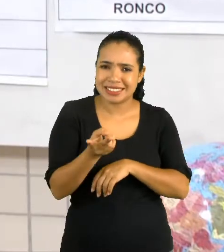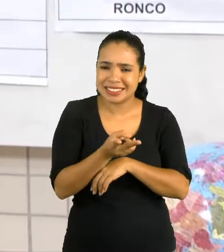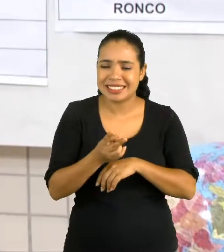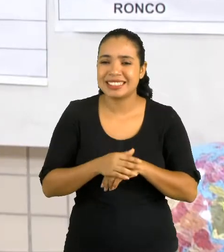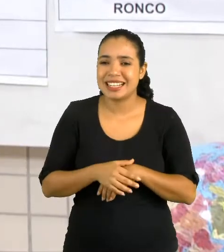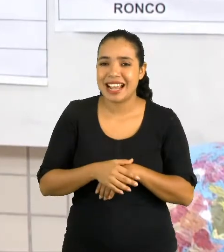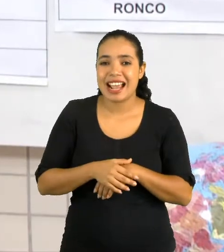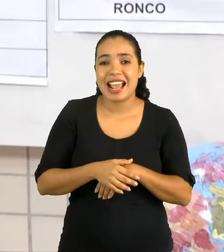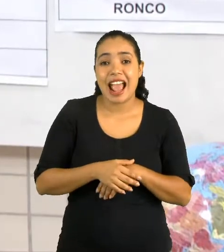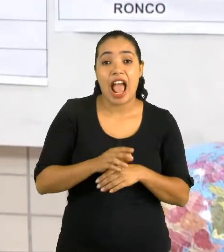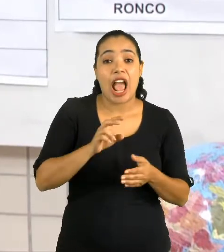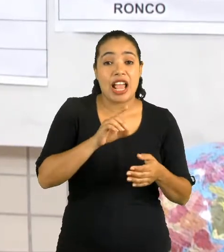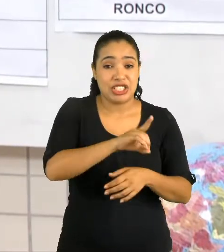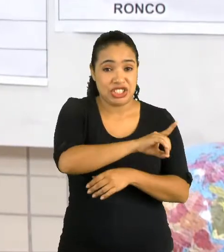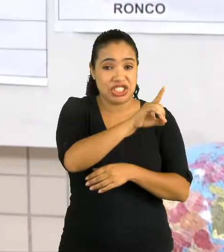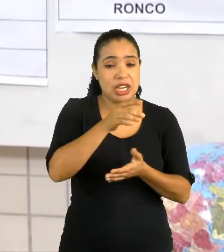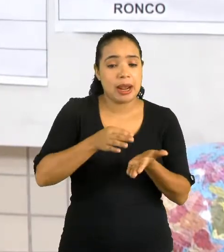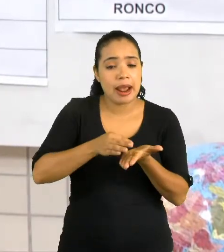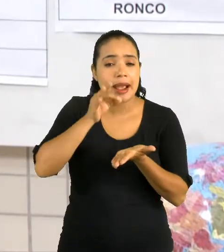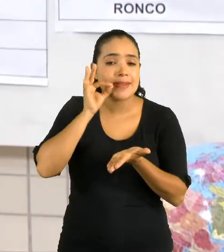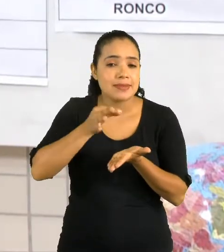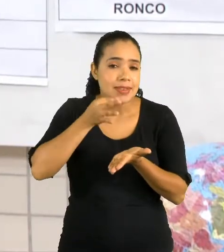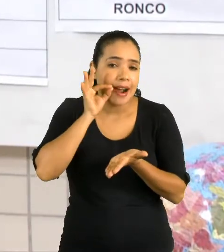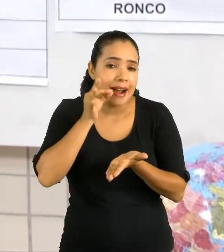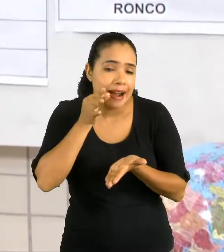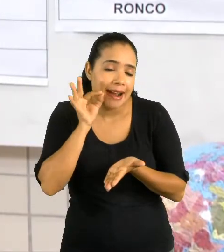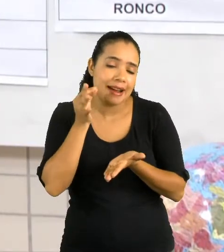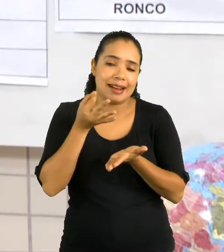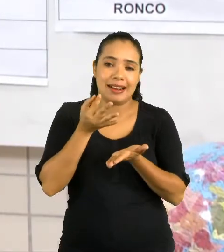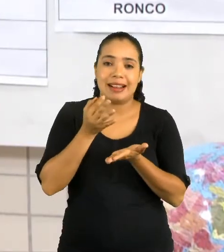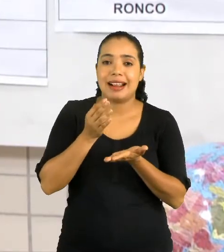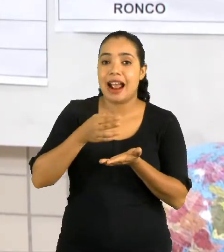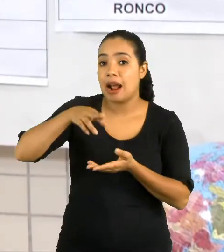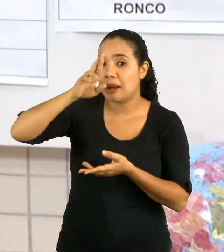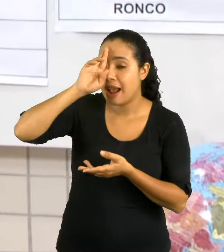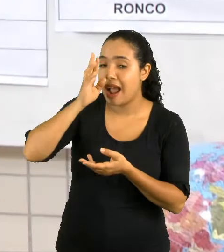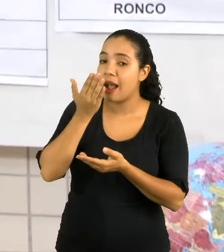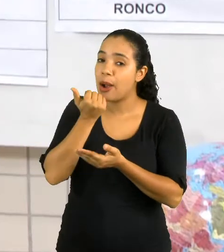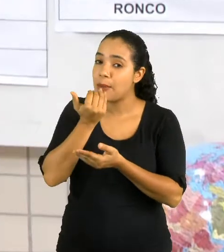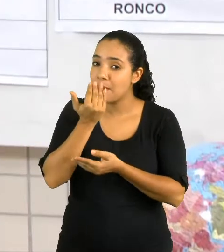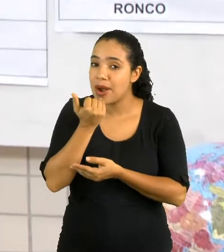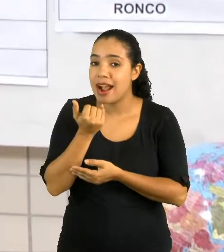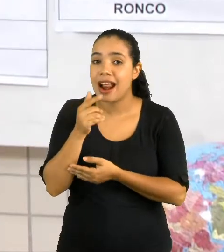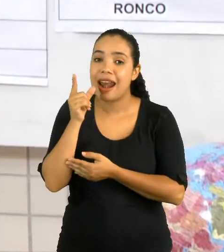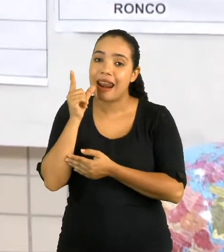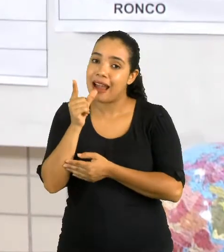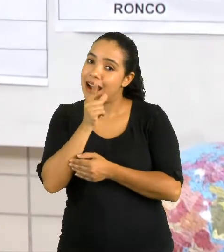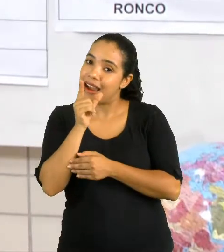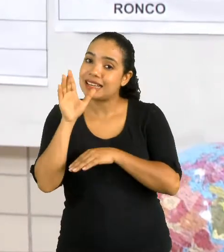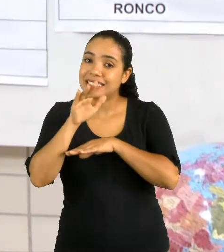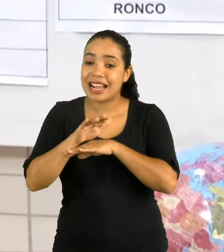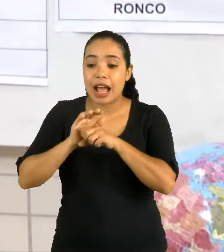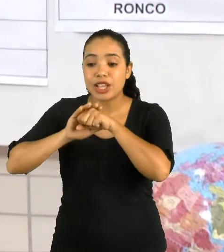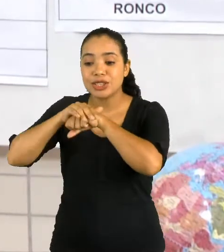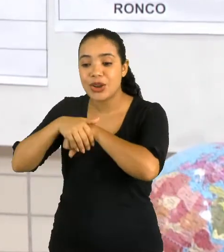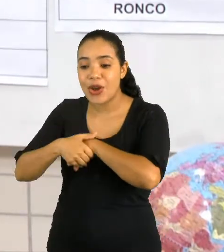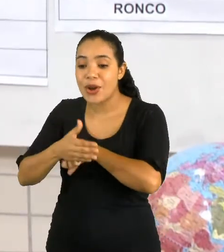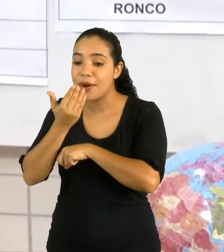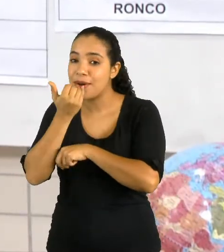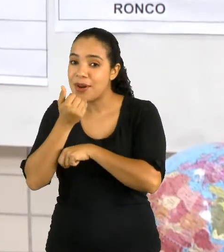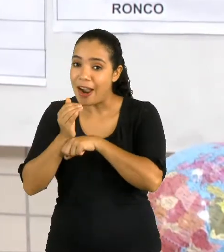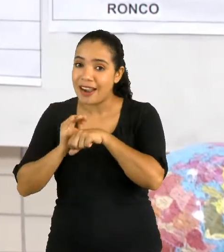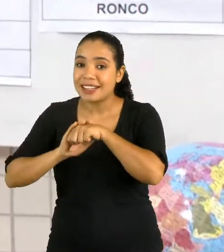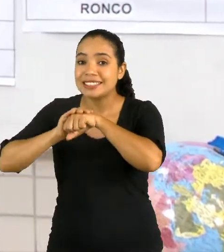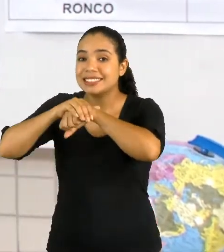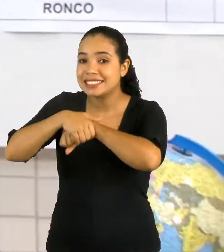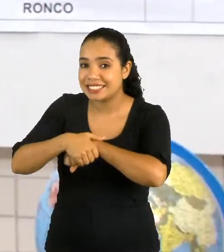tomamos café da manhã, almoçamos, lanchamos e à noite nós jantamos antes de dormir.